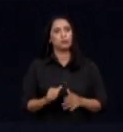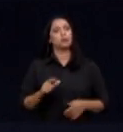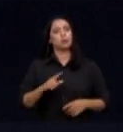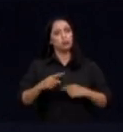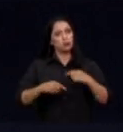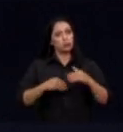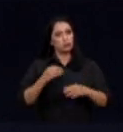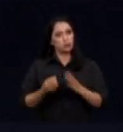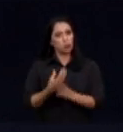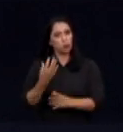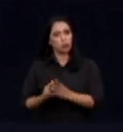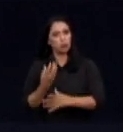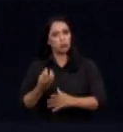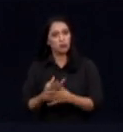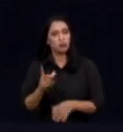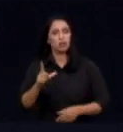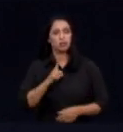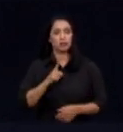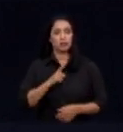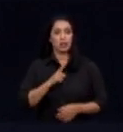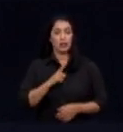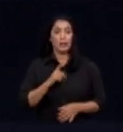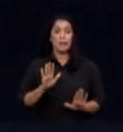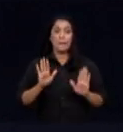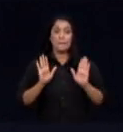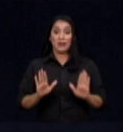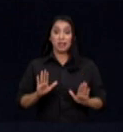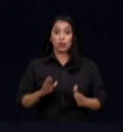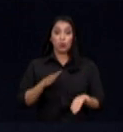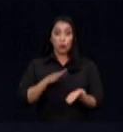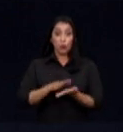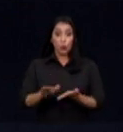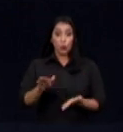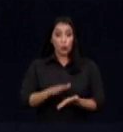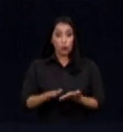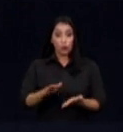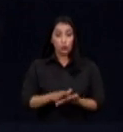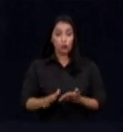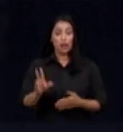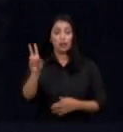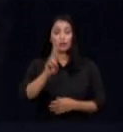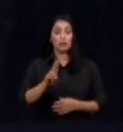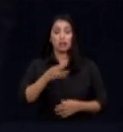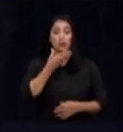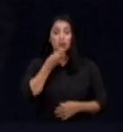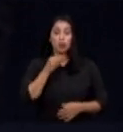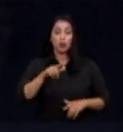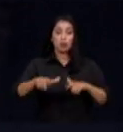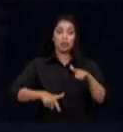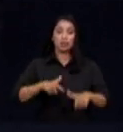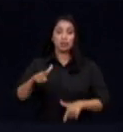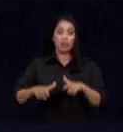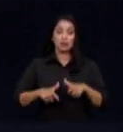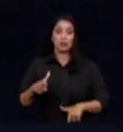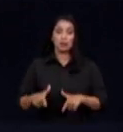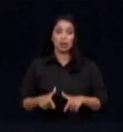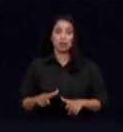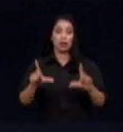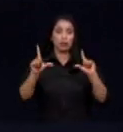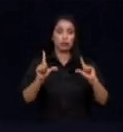exclusivamente pelo produtor rural. Você é obrigado a deixar de produzir em 80%, o que reduz